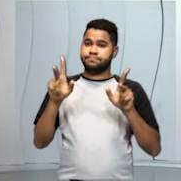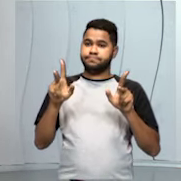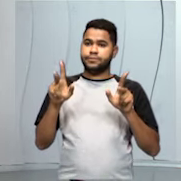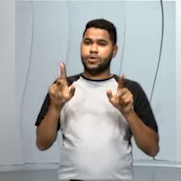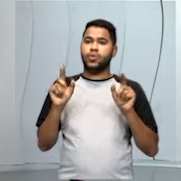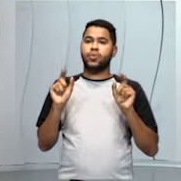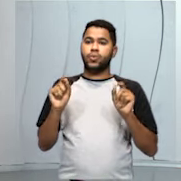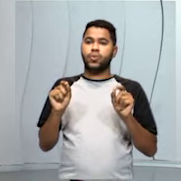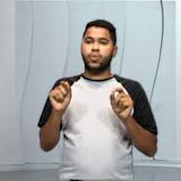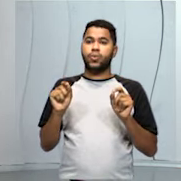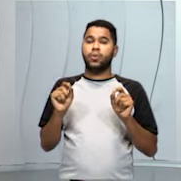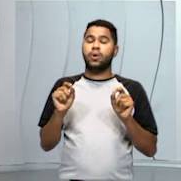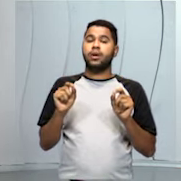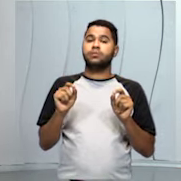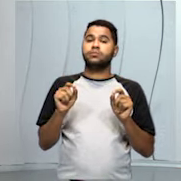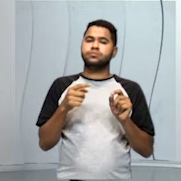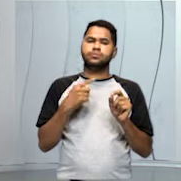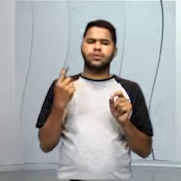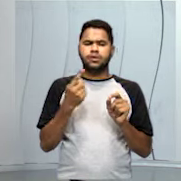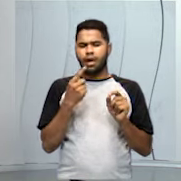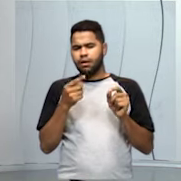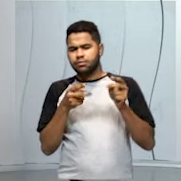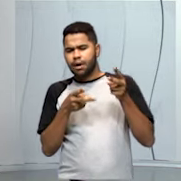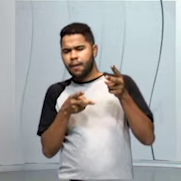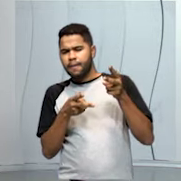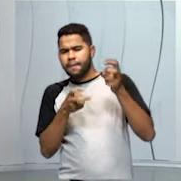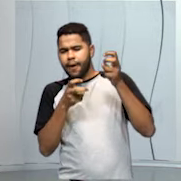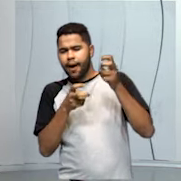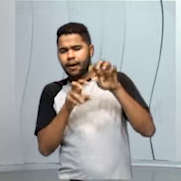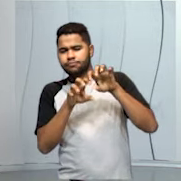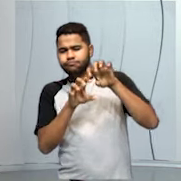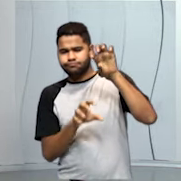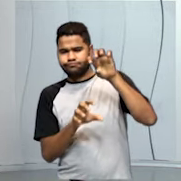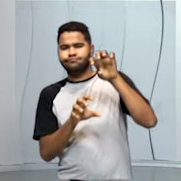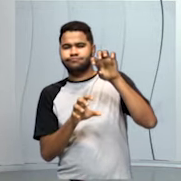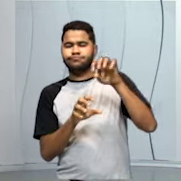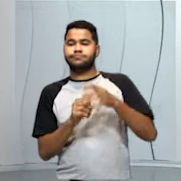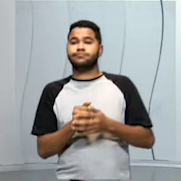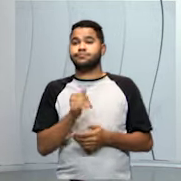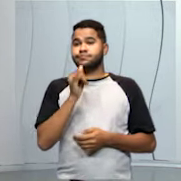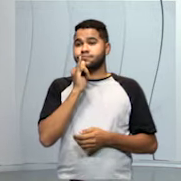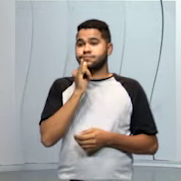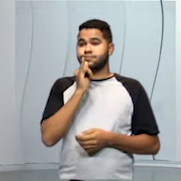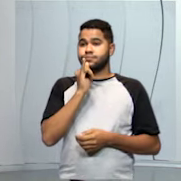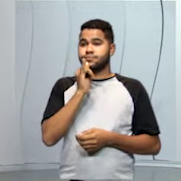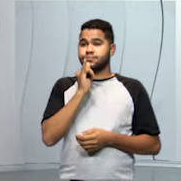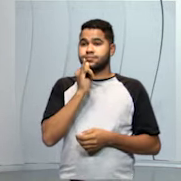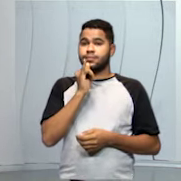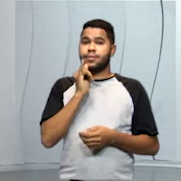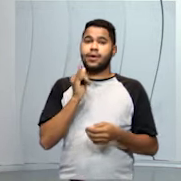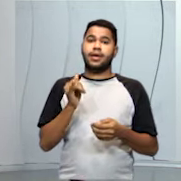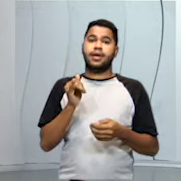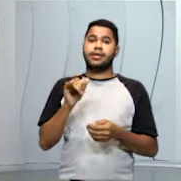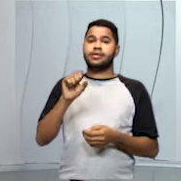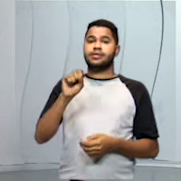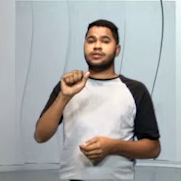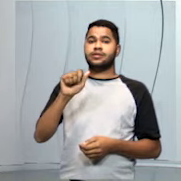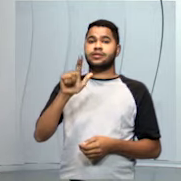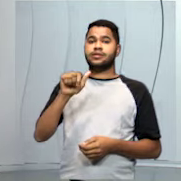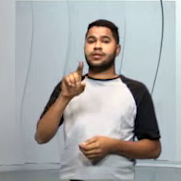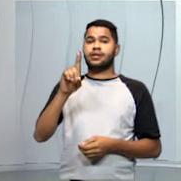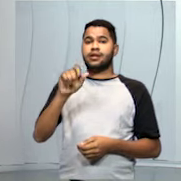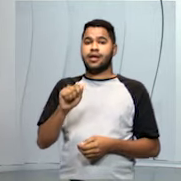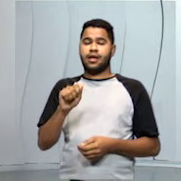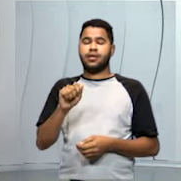são aquelas em que nós conseguimos identificar os elementos, como por exemplo na salada de frutas ou